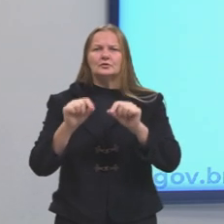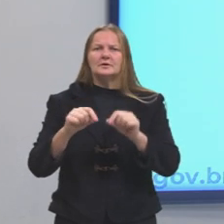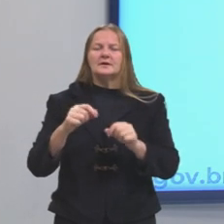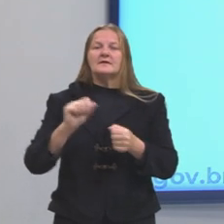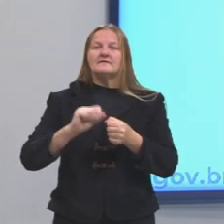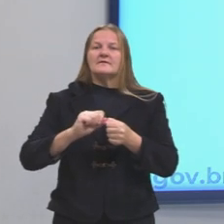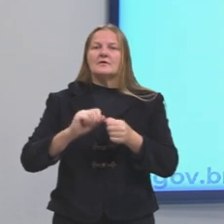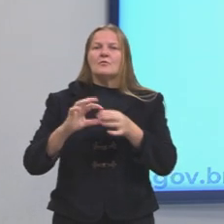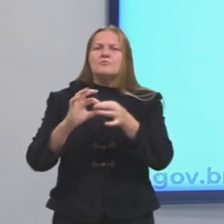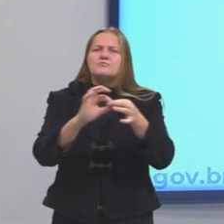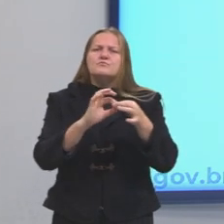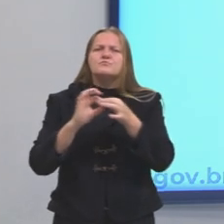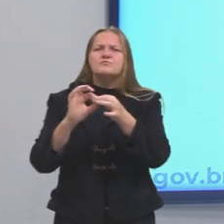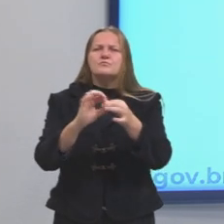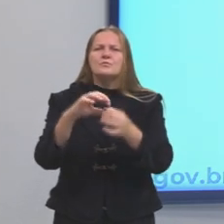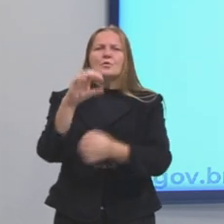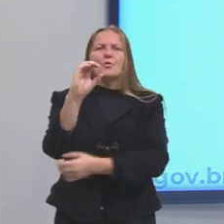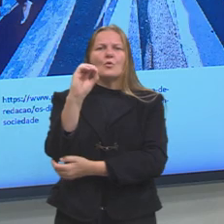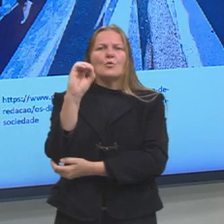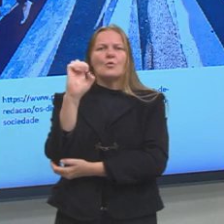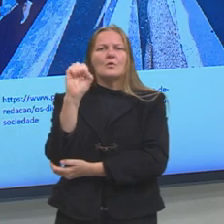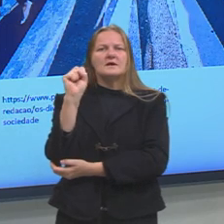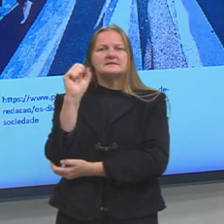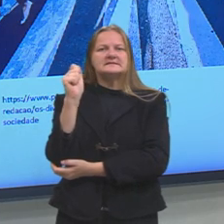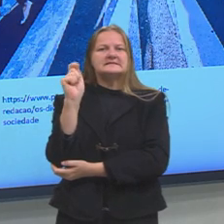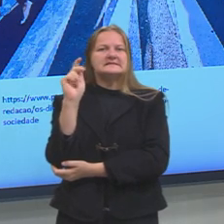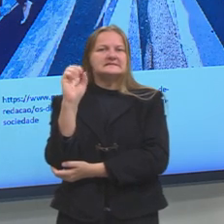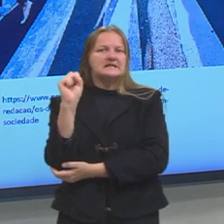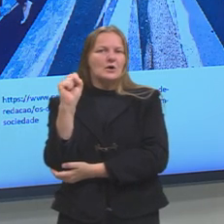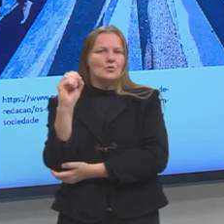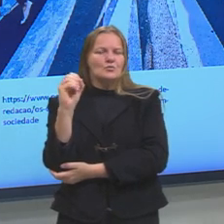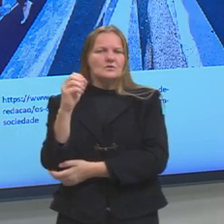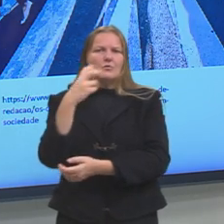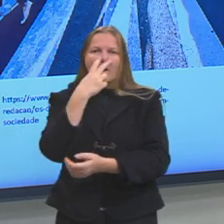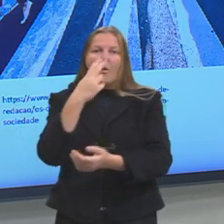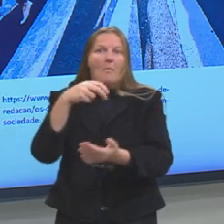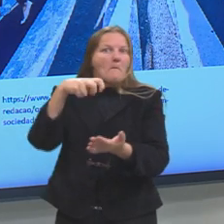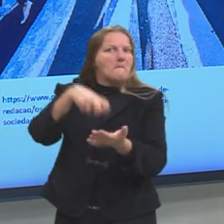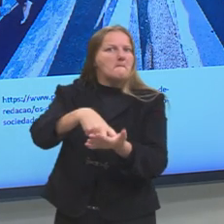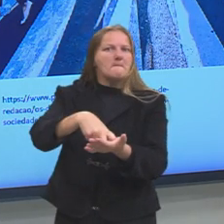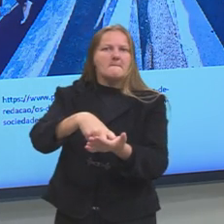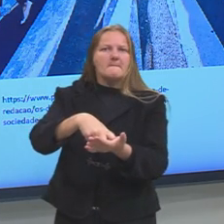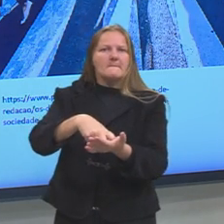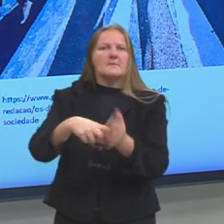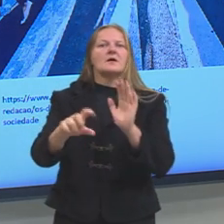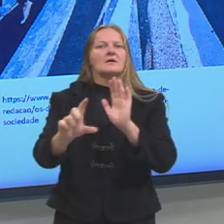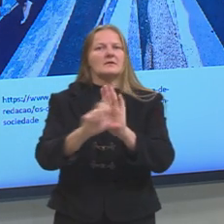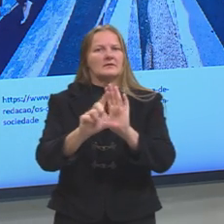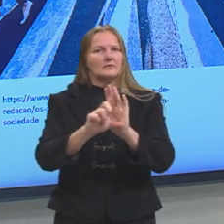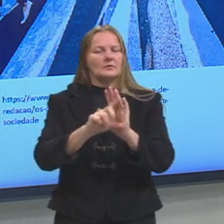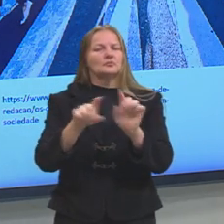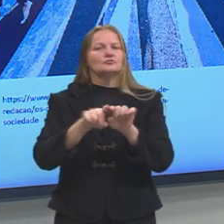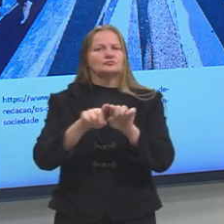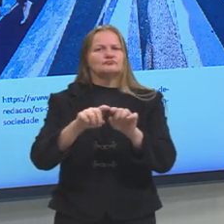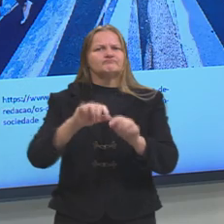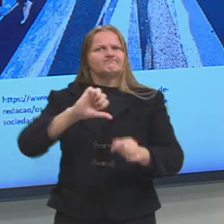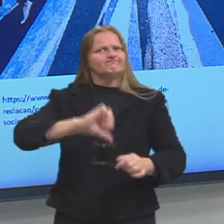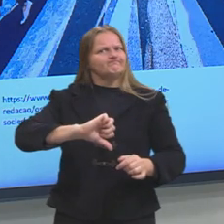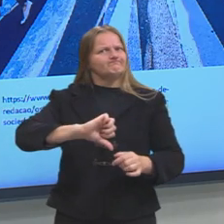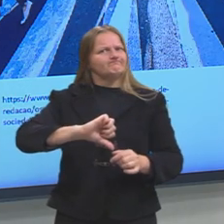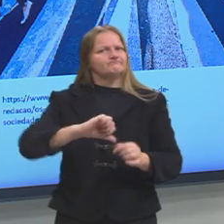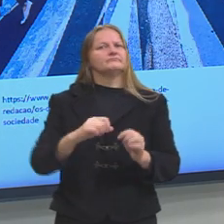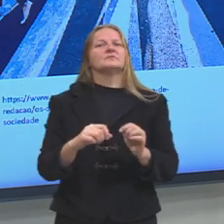coerção social, nós somos punidos, seja legalmente ou socialmente, se nós não